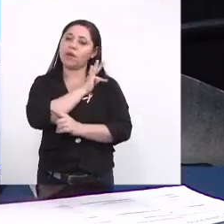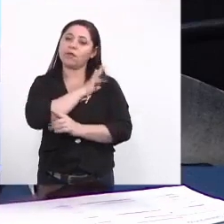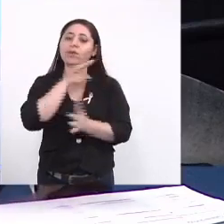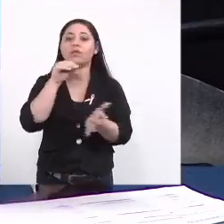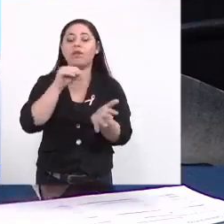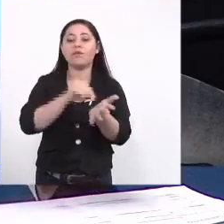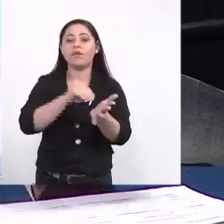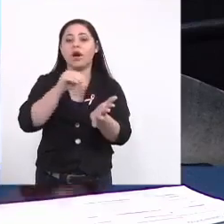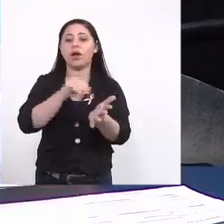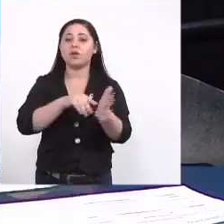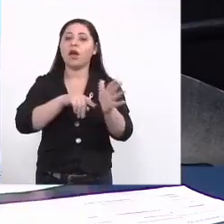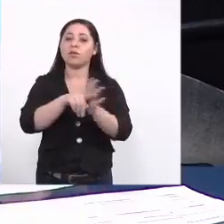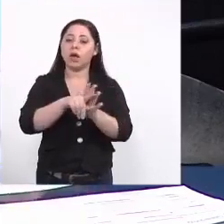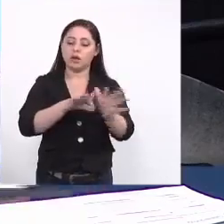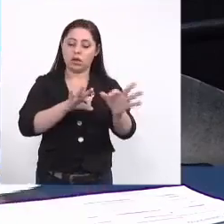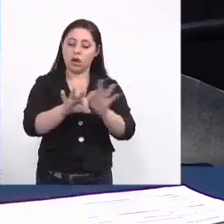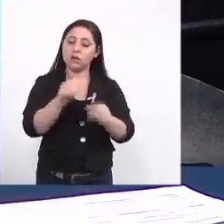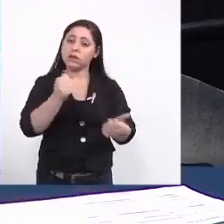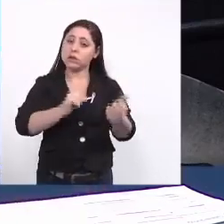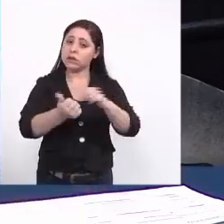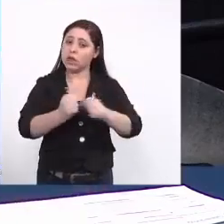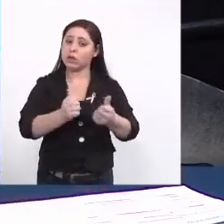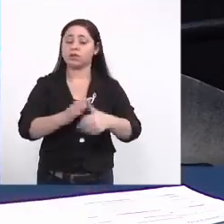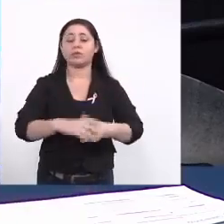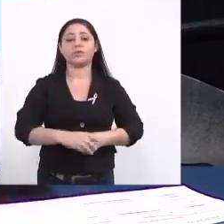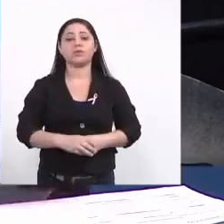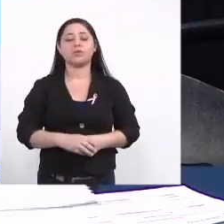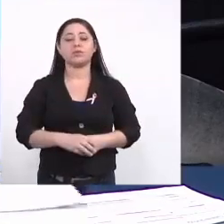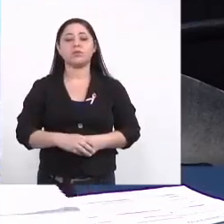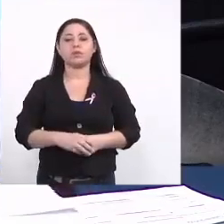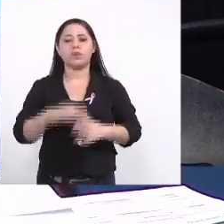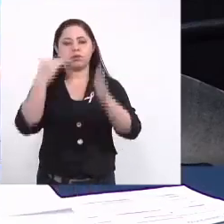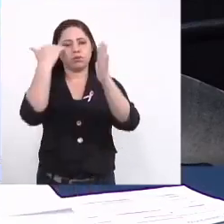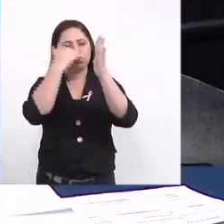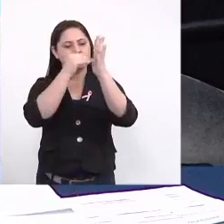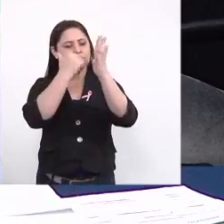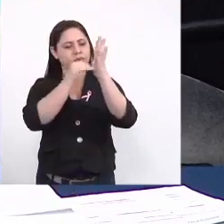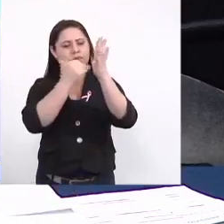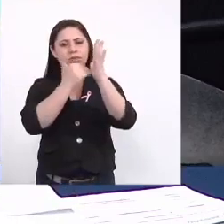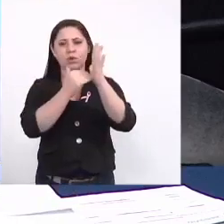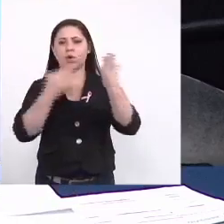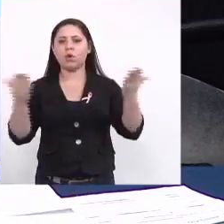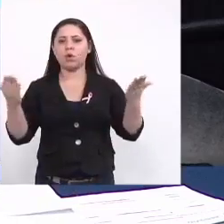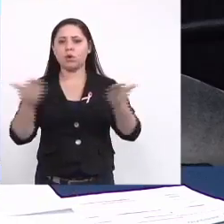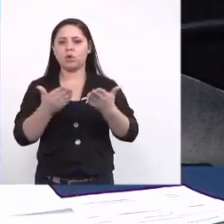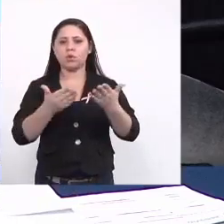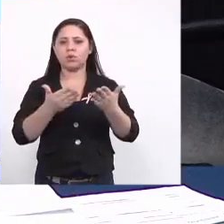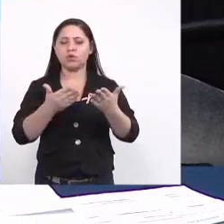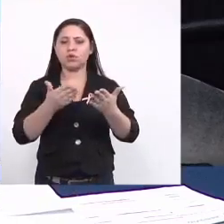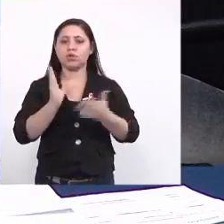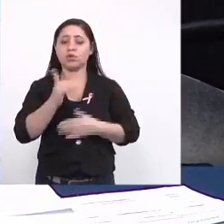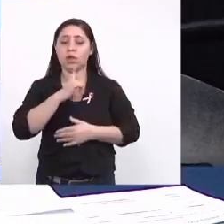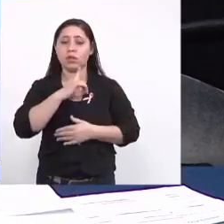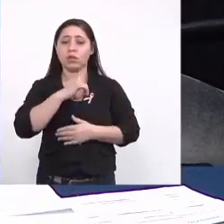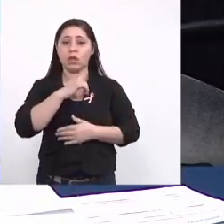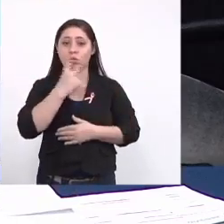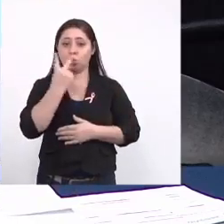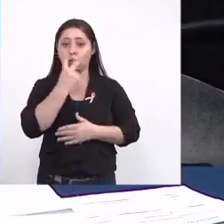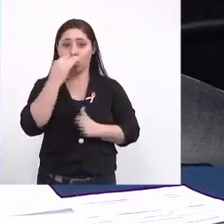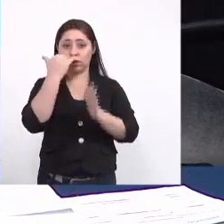está sendo analisada diante dos encaminhamentos que foram feitos hoje nós já temos dois